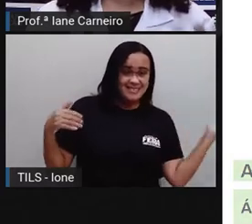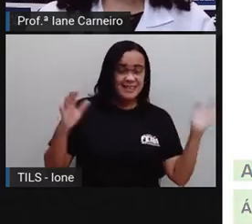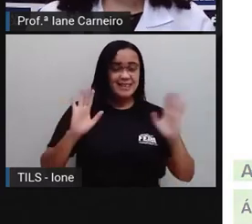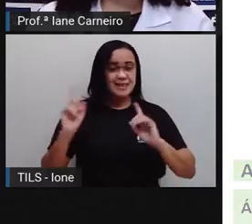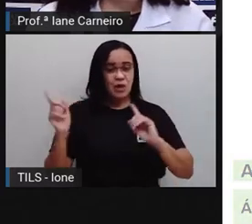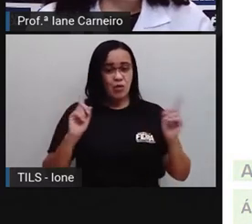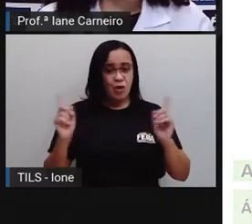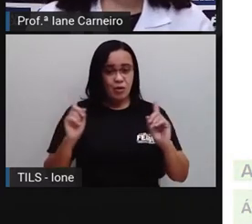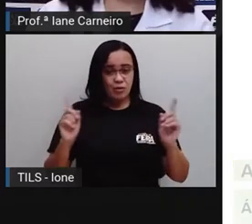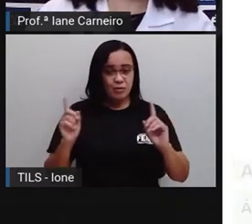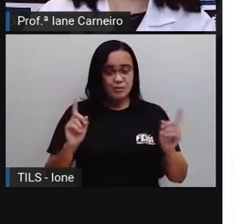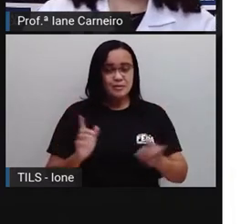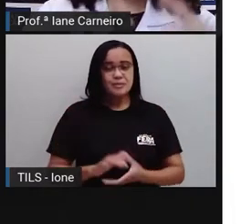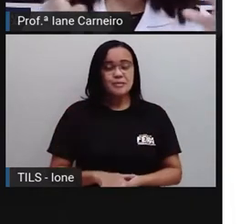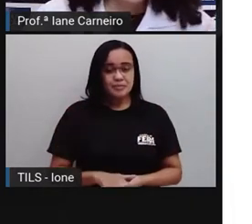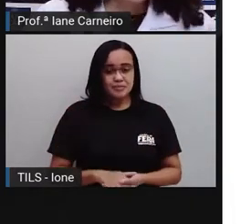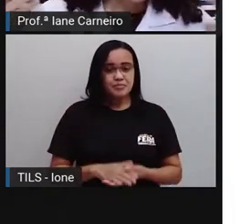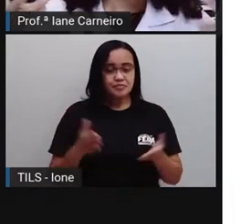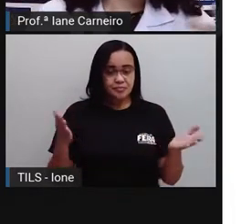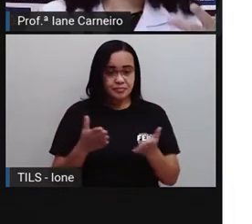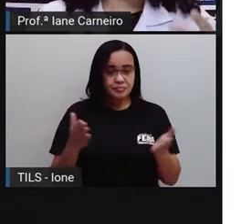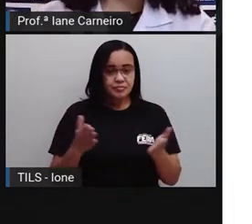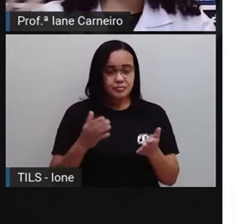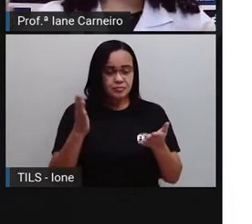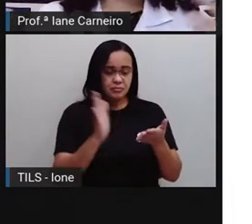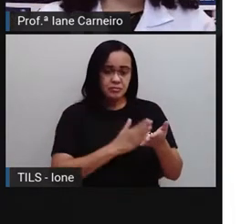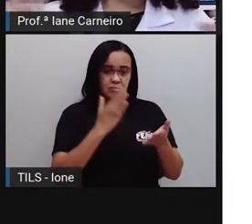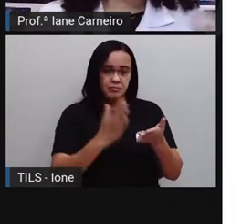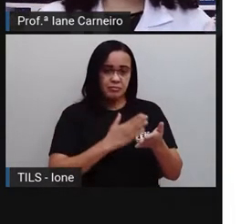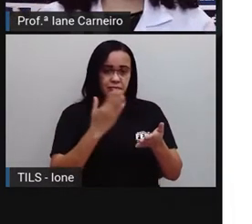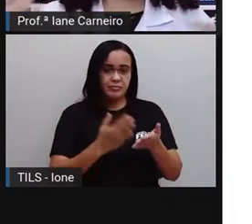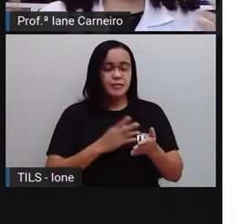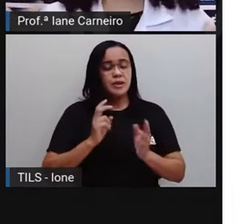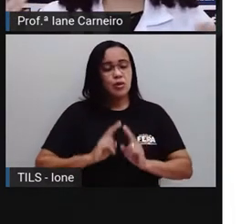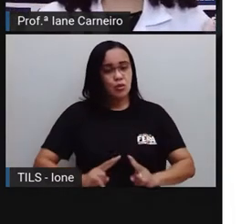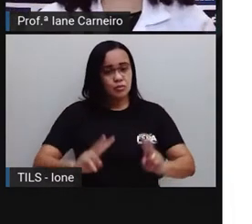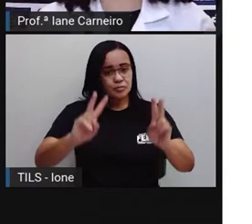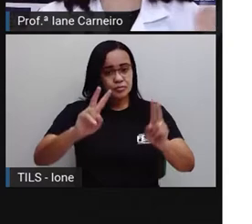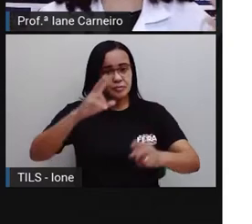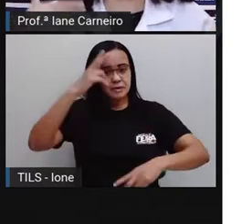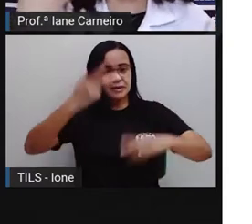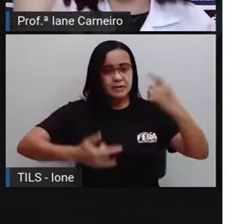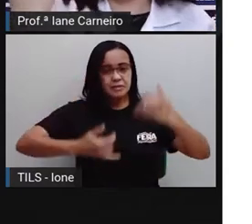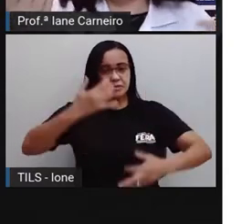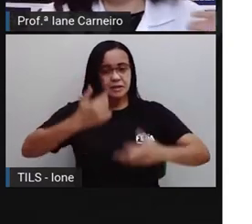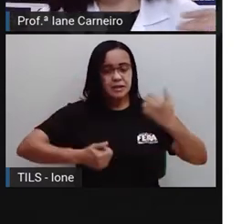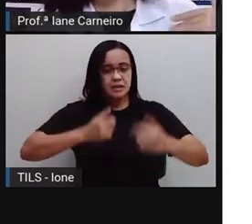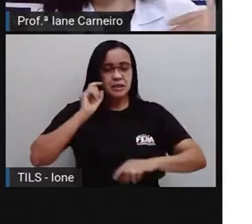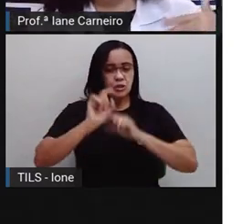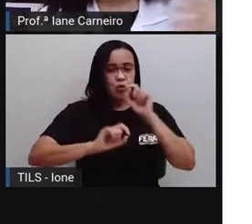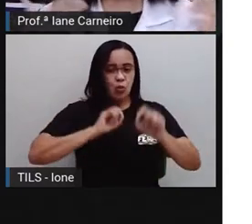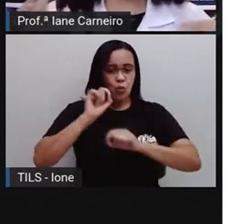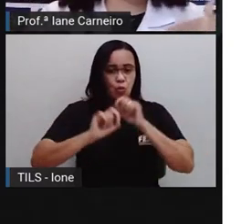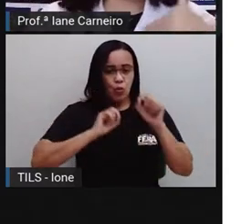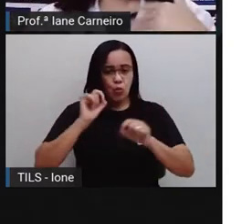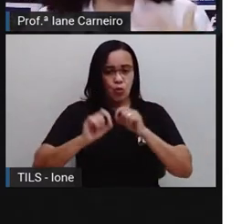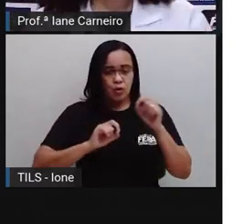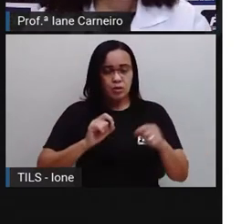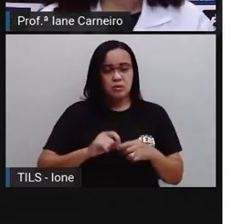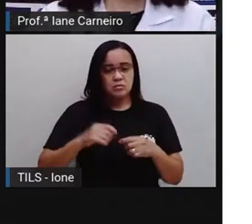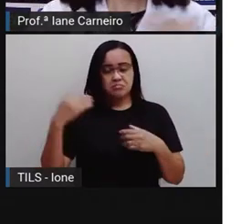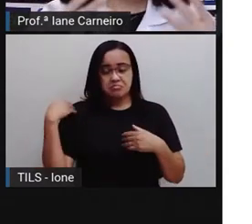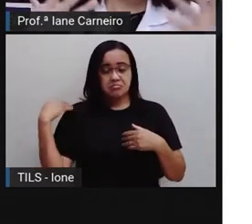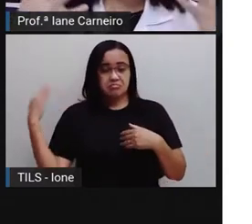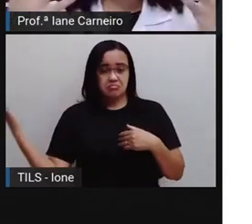Então, a Pró trouxe agora, né, o livro para a gente continuar conversando sobre isso, sobre o lado, né, o